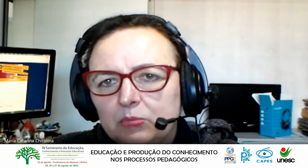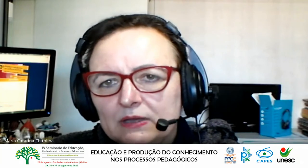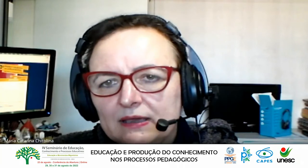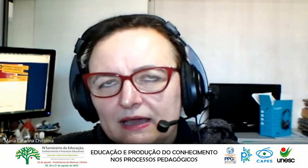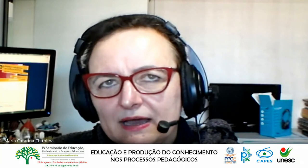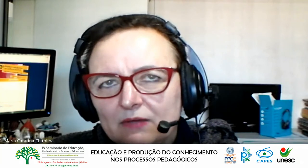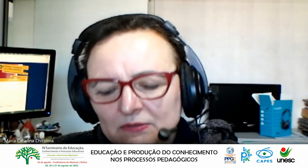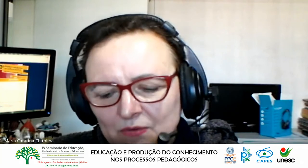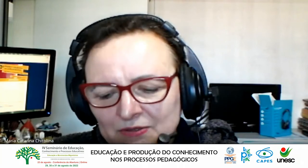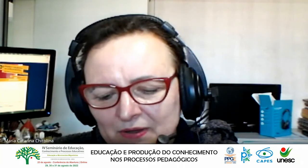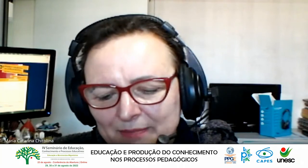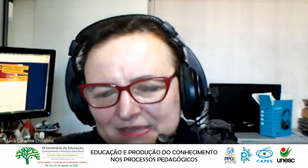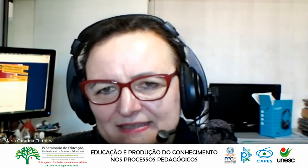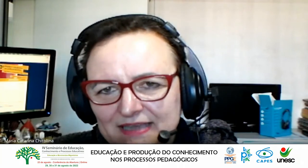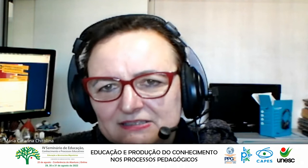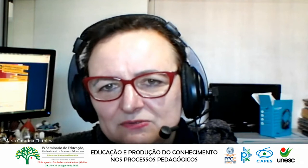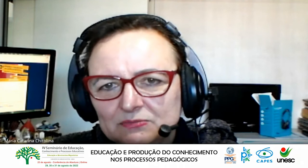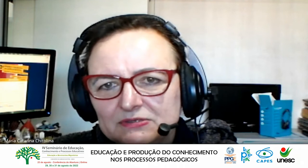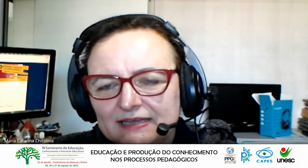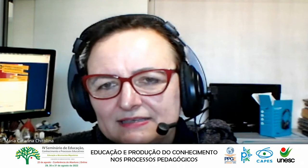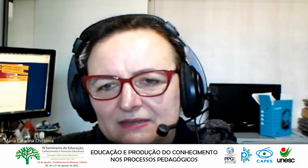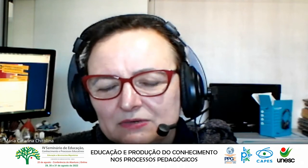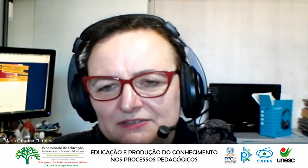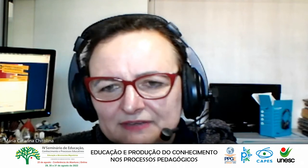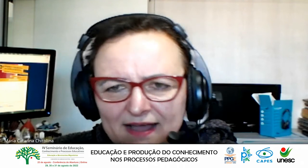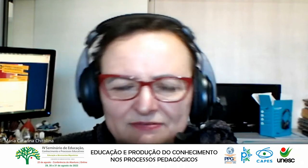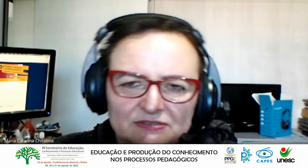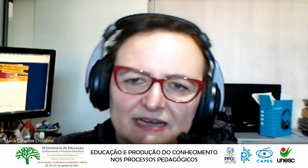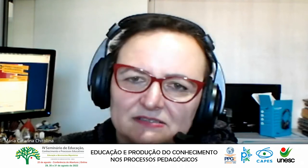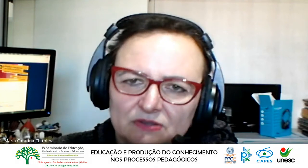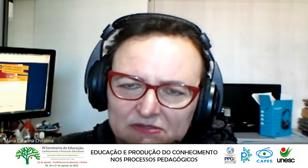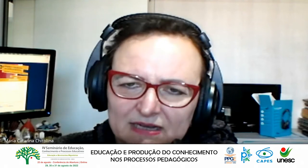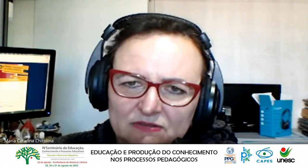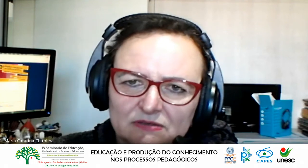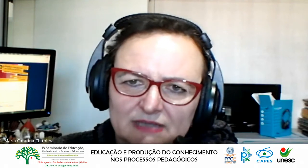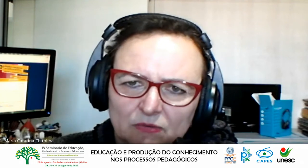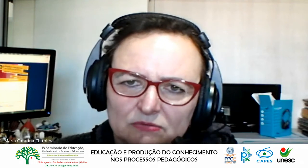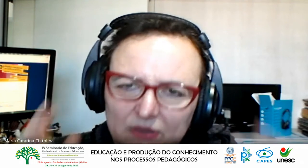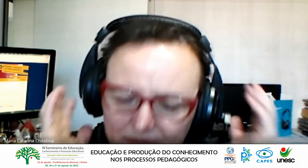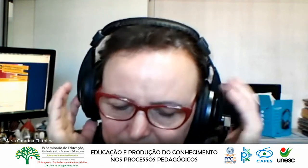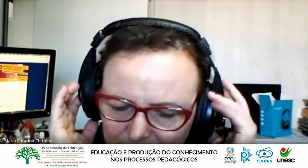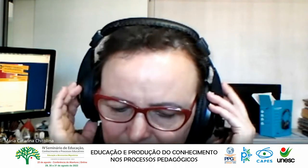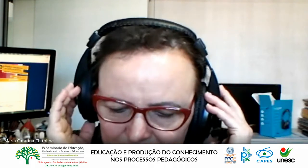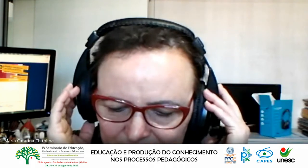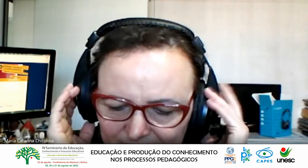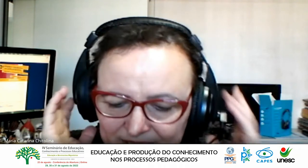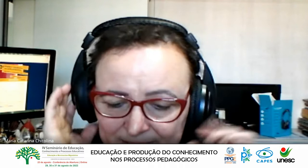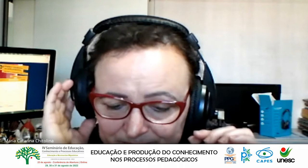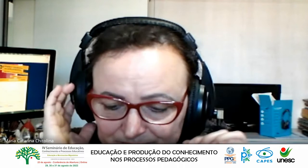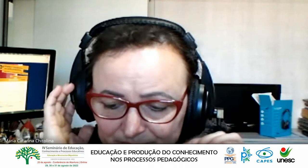quê? Porque Quando eu apresentei Esses números aí Que estão quantificados Nos relatórios Da ONU Da ONU